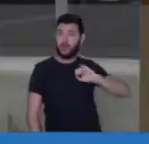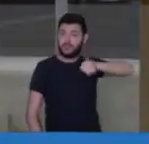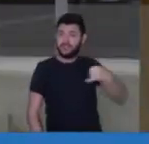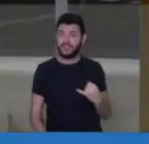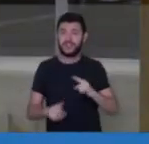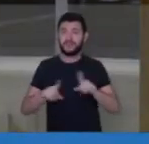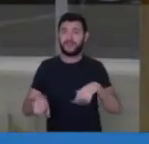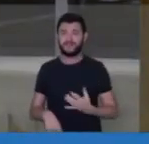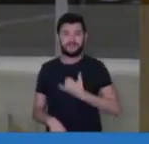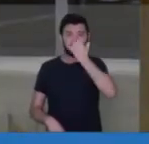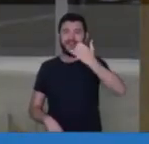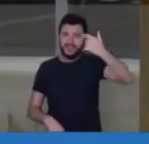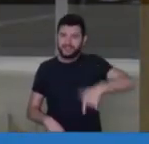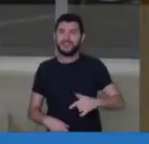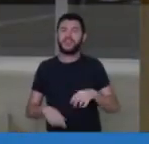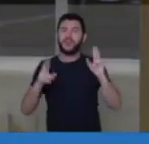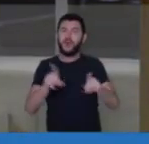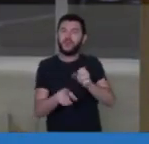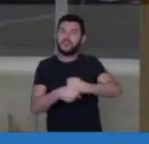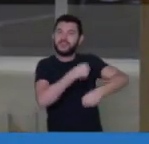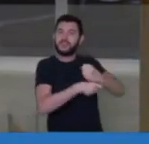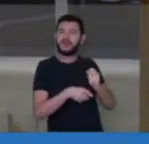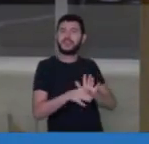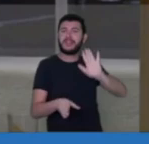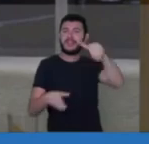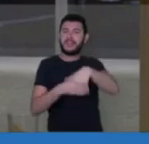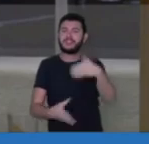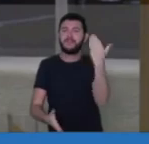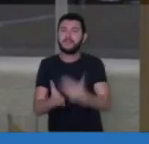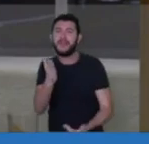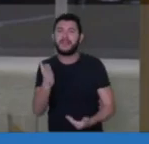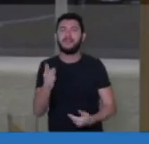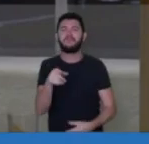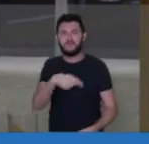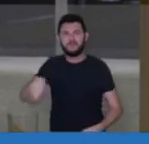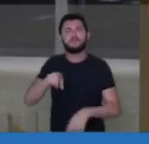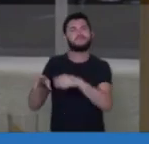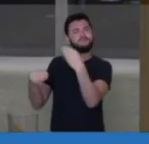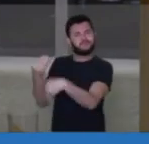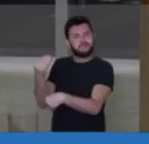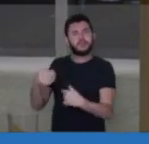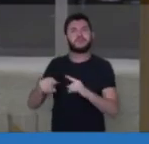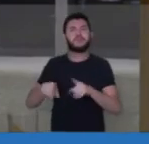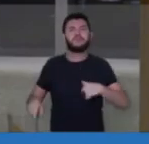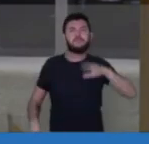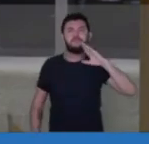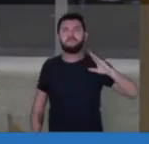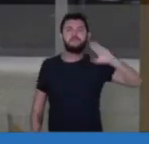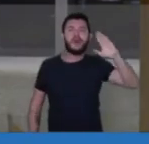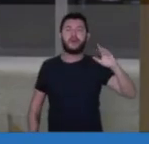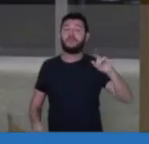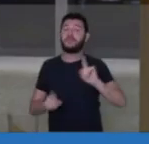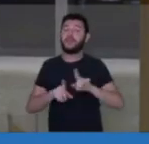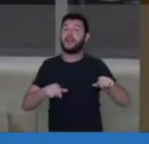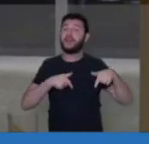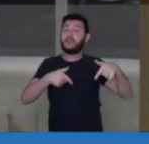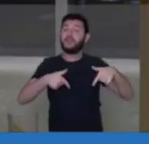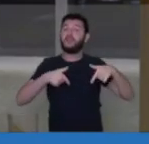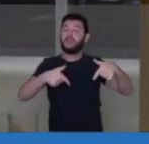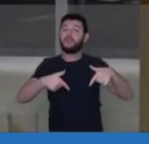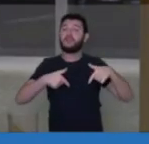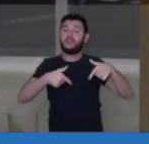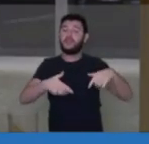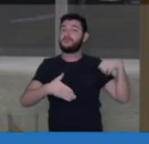também perderam as eleições no ano passado, também e principalmente pela luta da população brasileira.